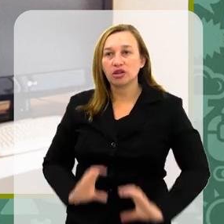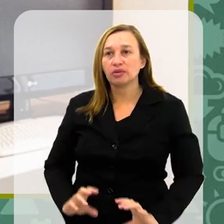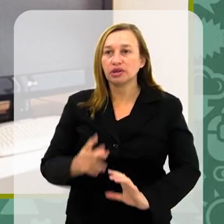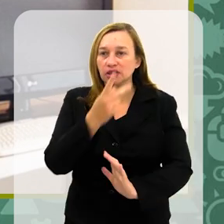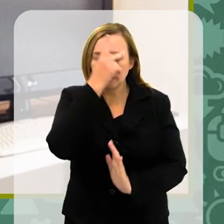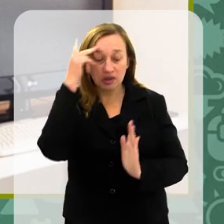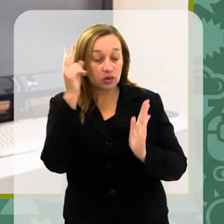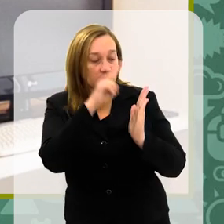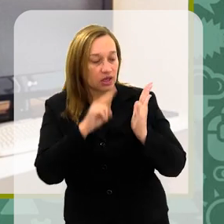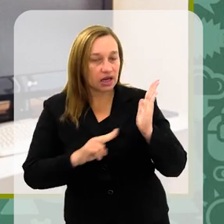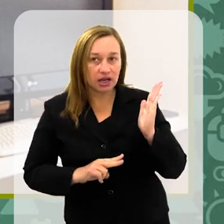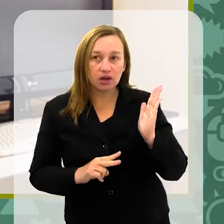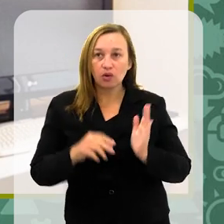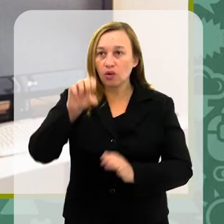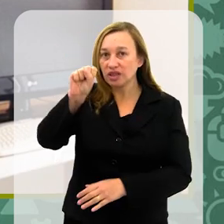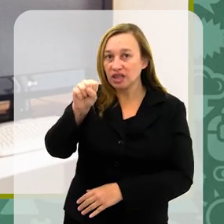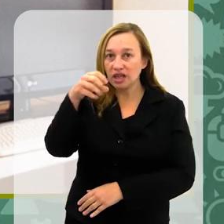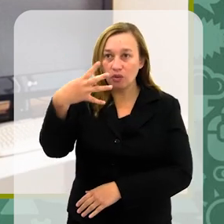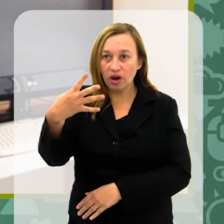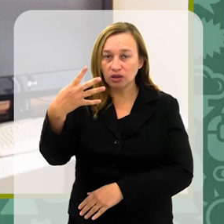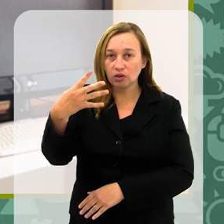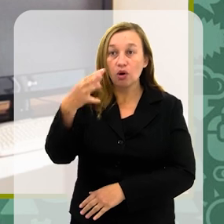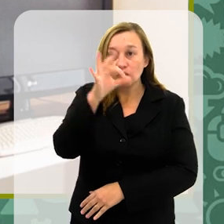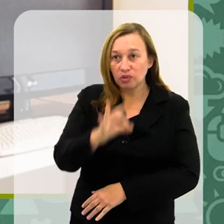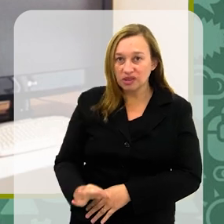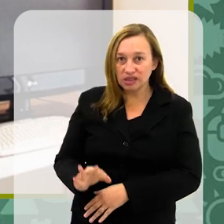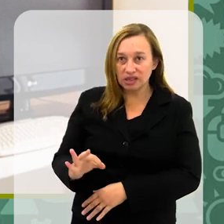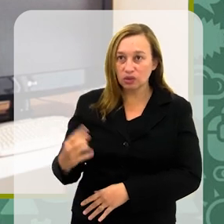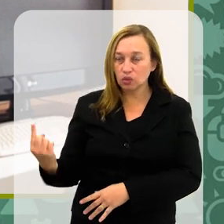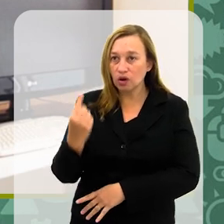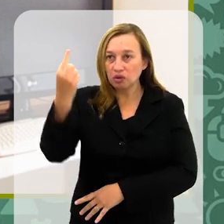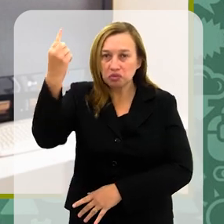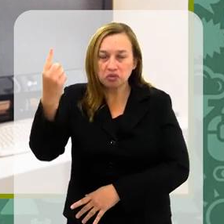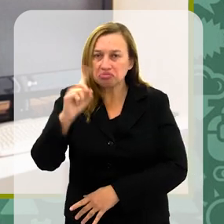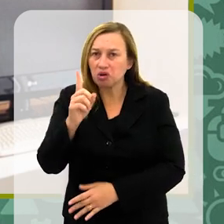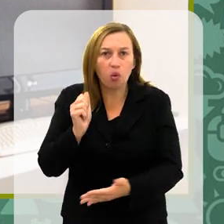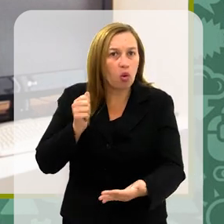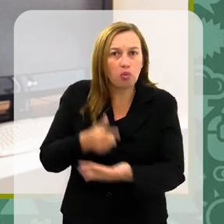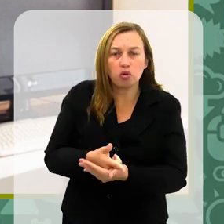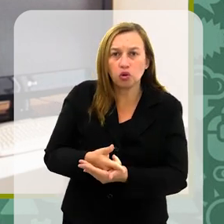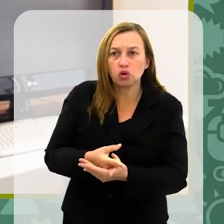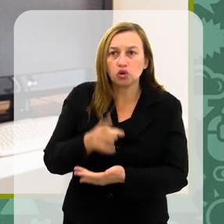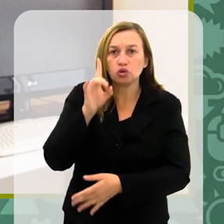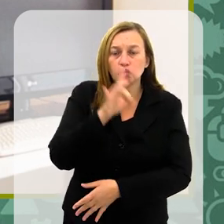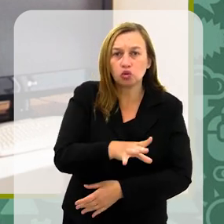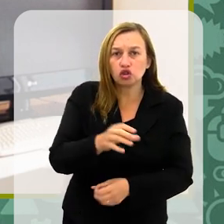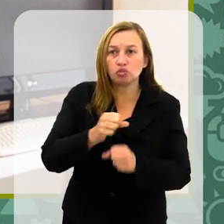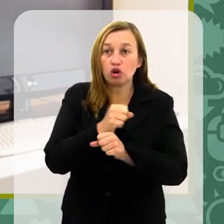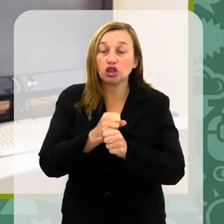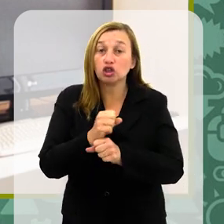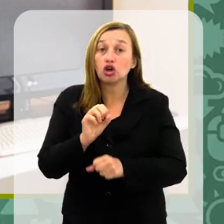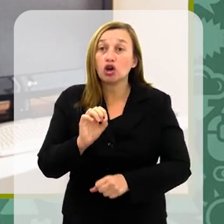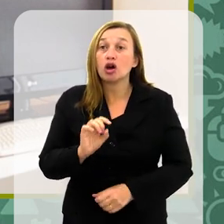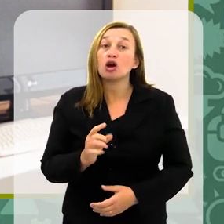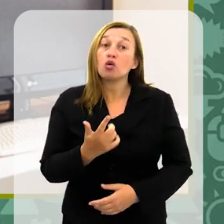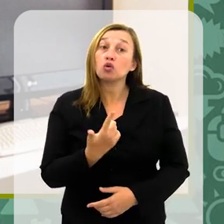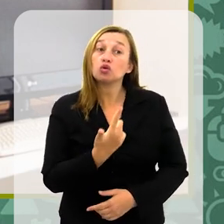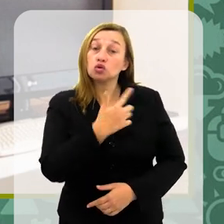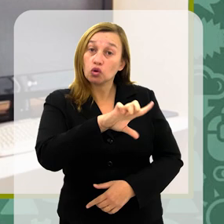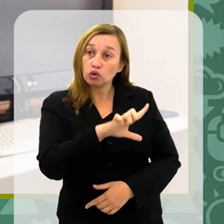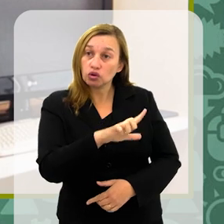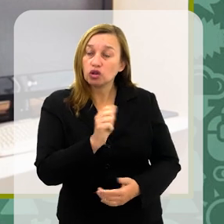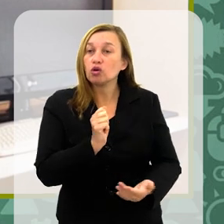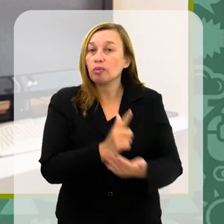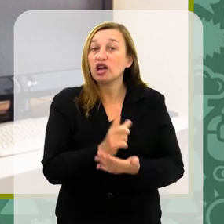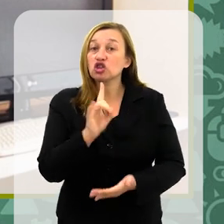% da população adulta do Brasil não comprou nenhum livro no último ano, e dos que compraram, a maioria